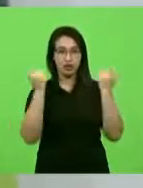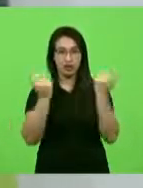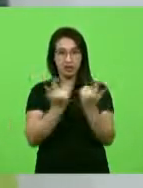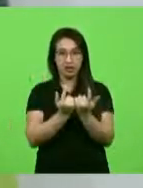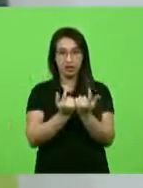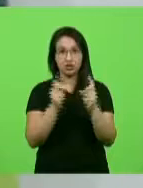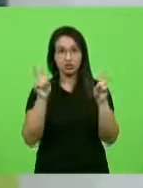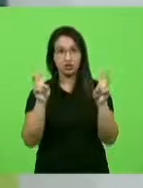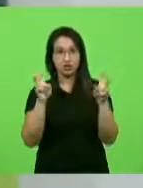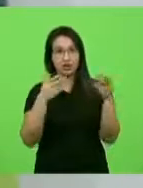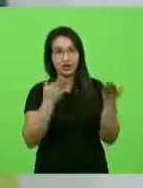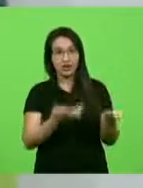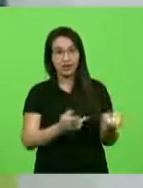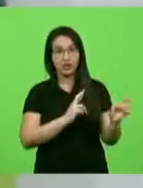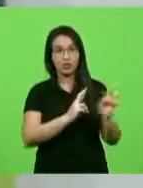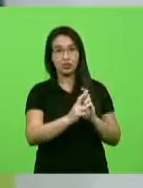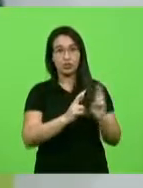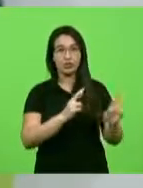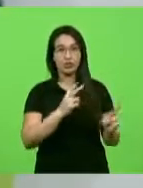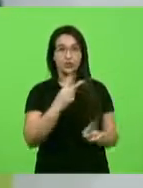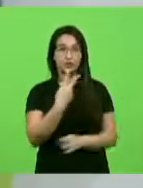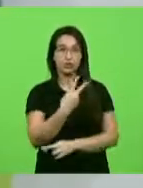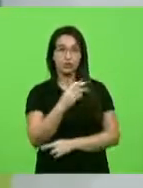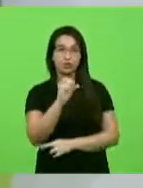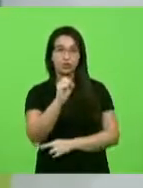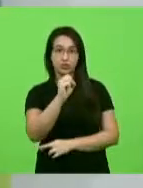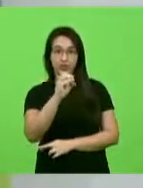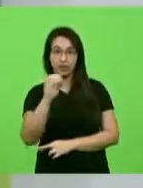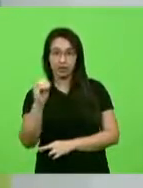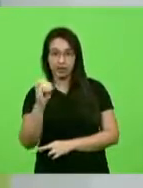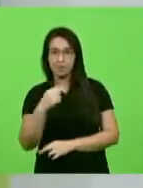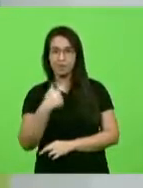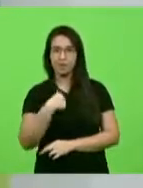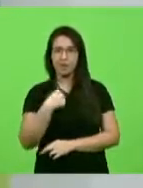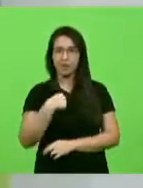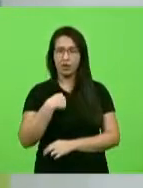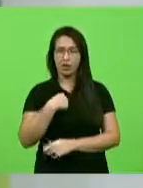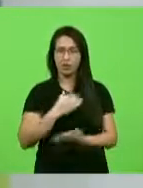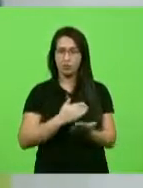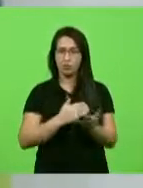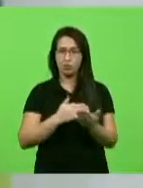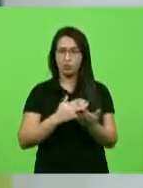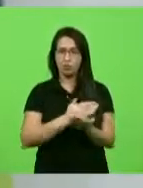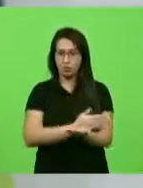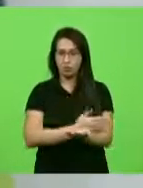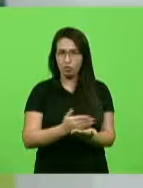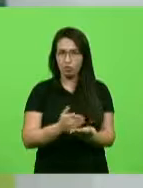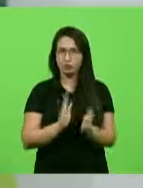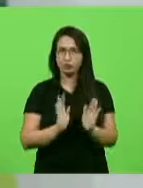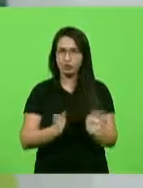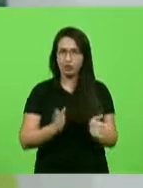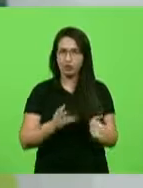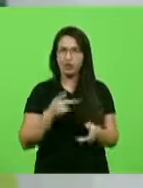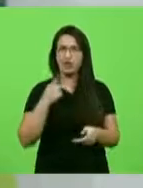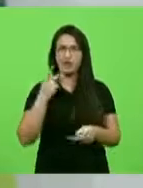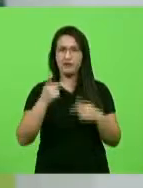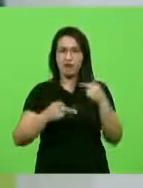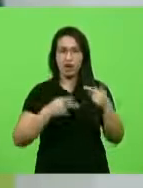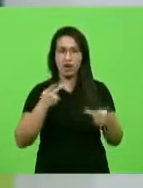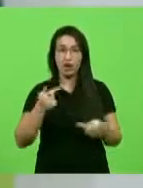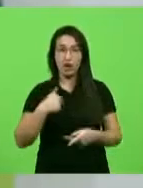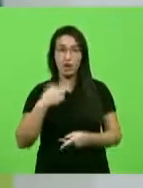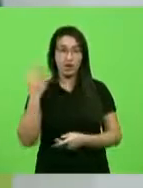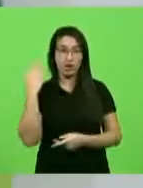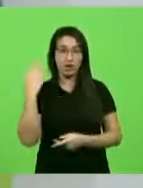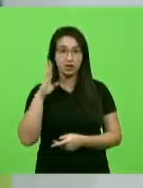280. Eu costumo dizer, e quando eu dava, além de militar, ainda dava aulas ainda, e eu